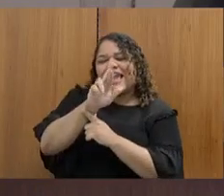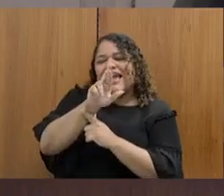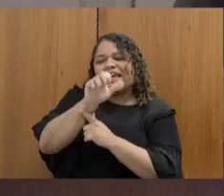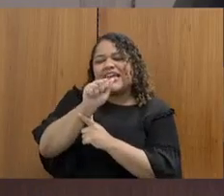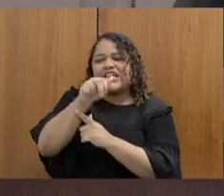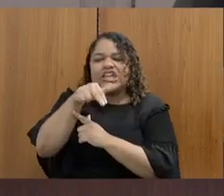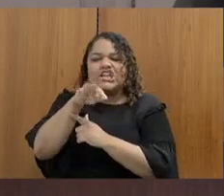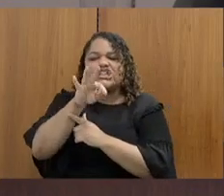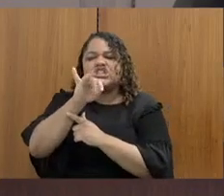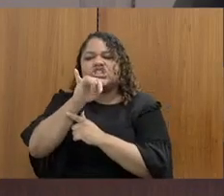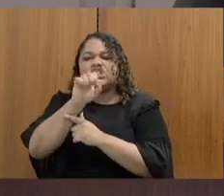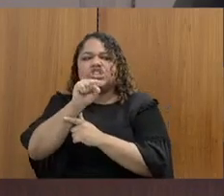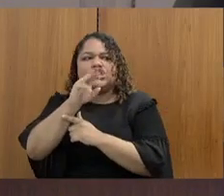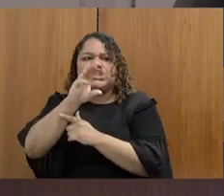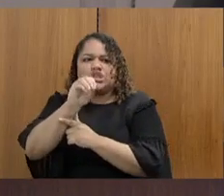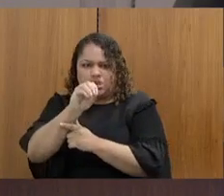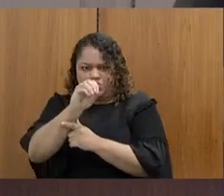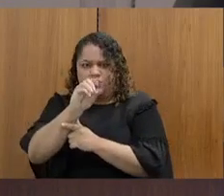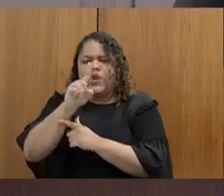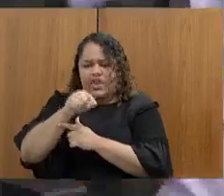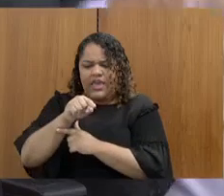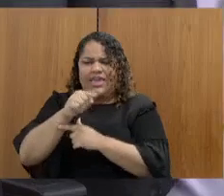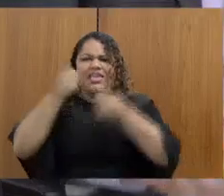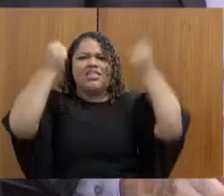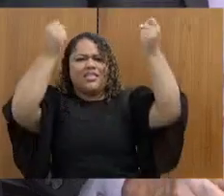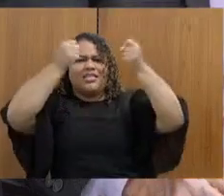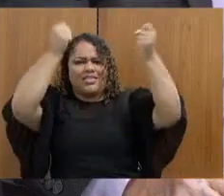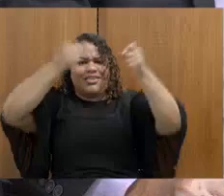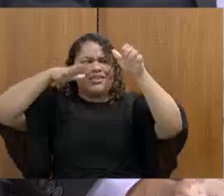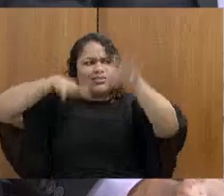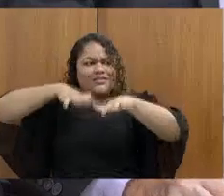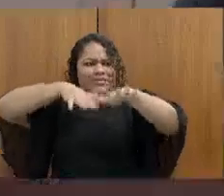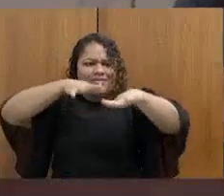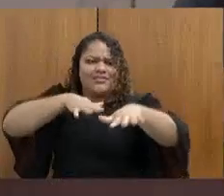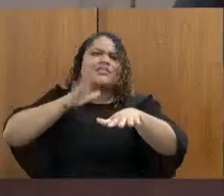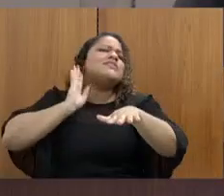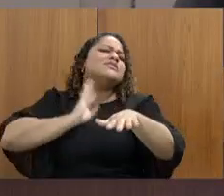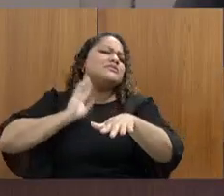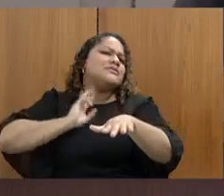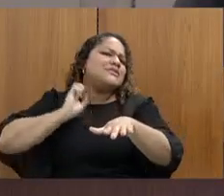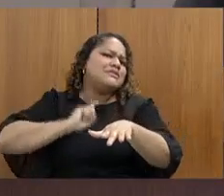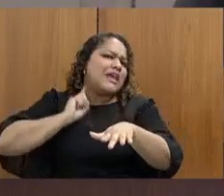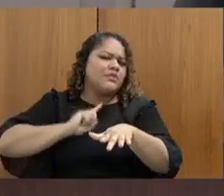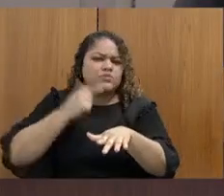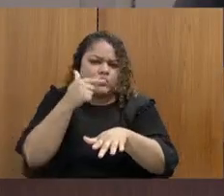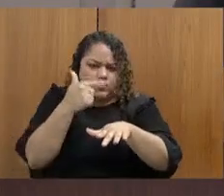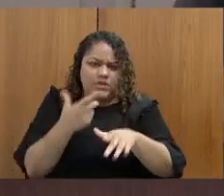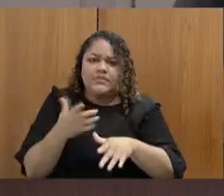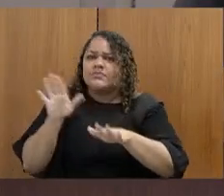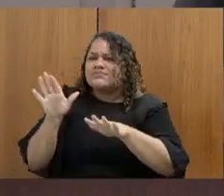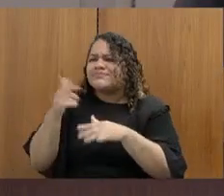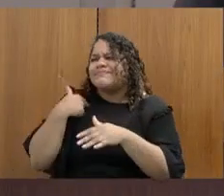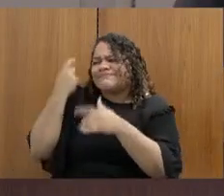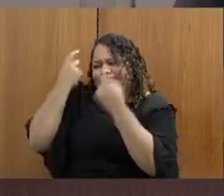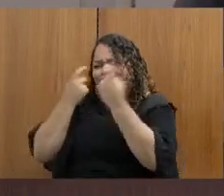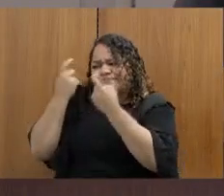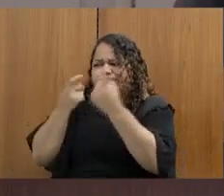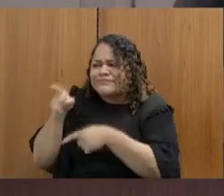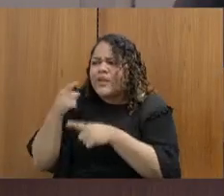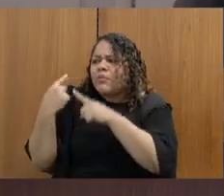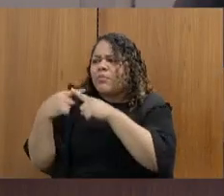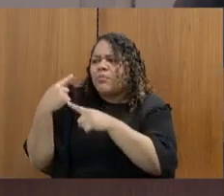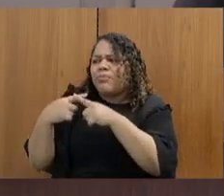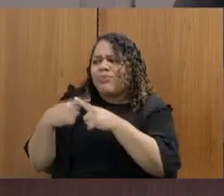manifestações que aconteceram no Estado. E isso me preocupa porque a gente teve casos de vandalismo, casos de ato